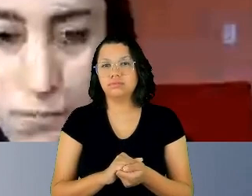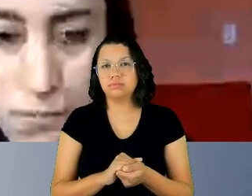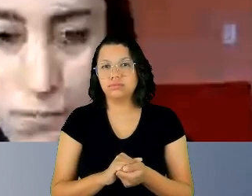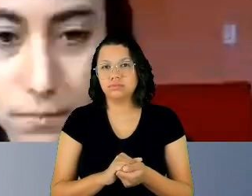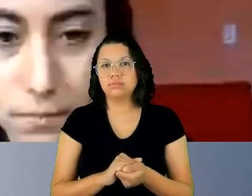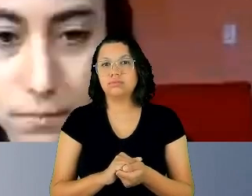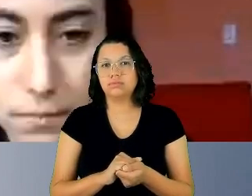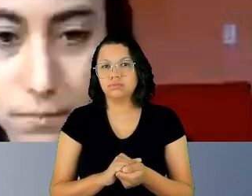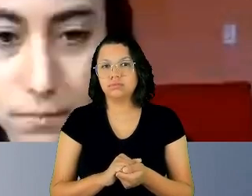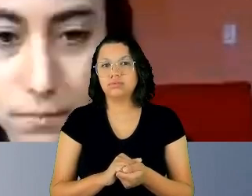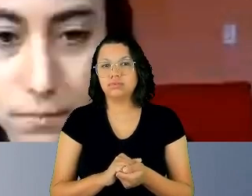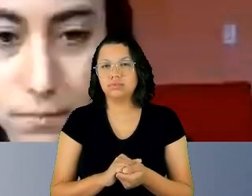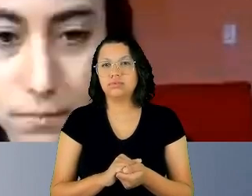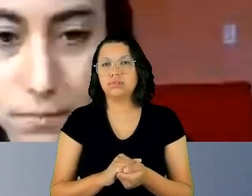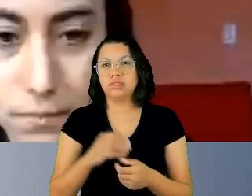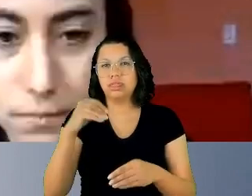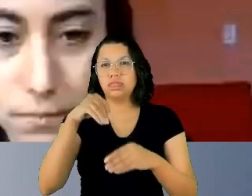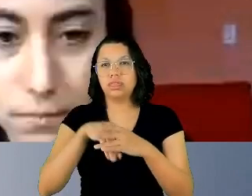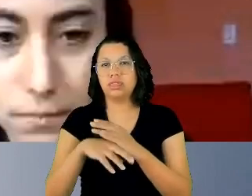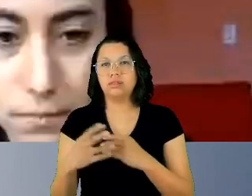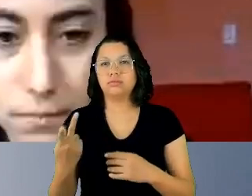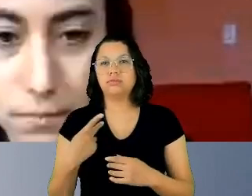nos nossos relacionamentos